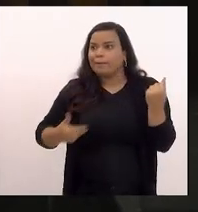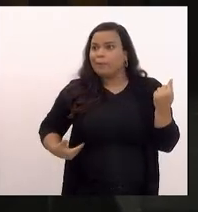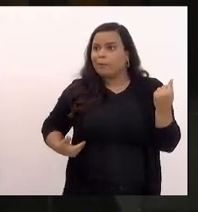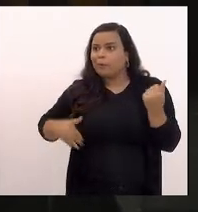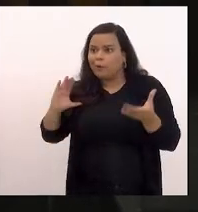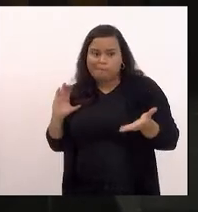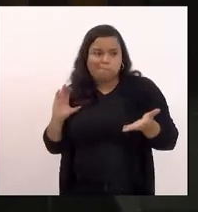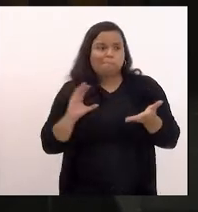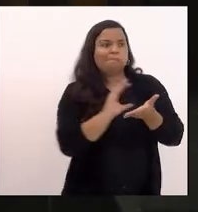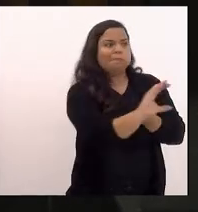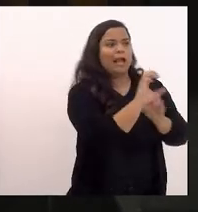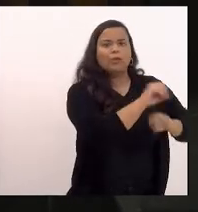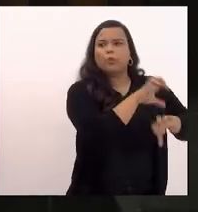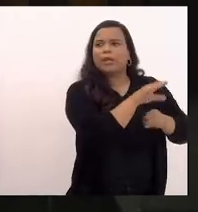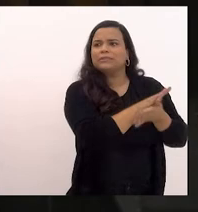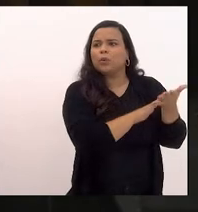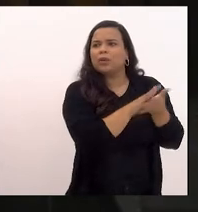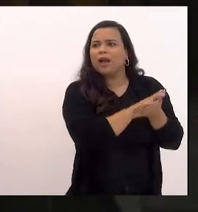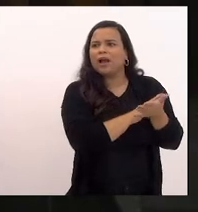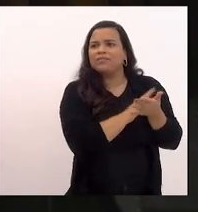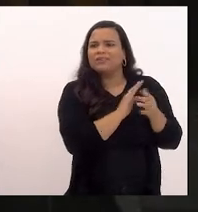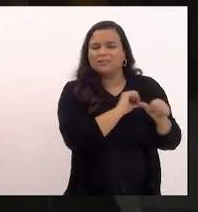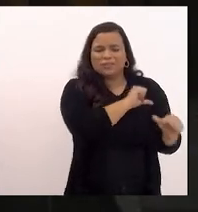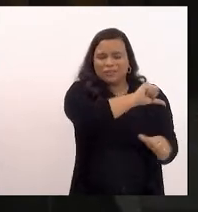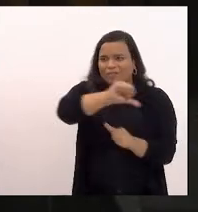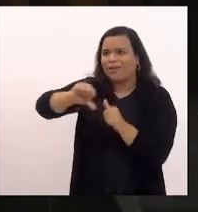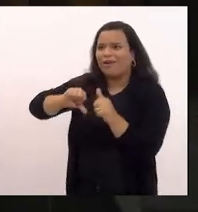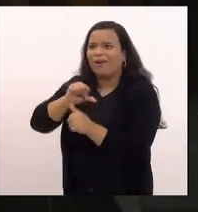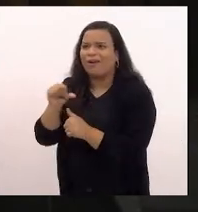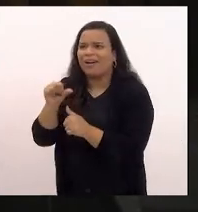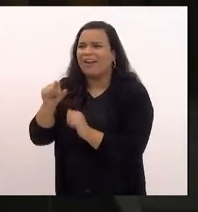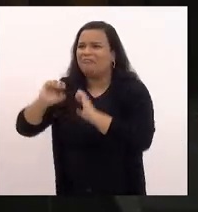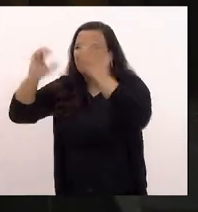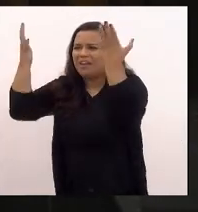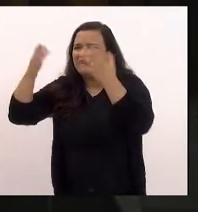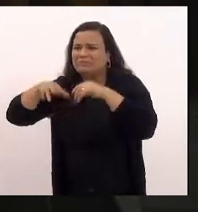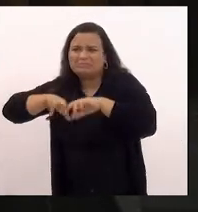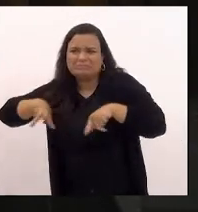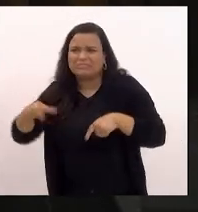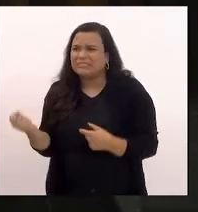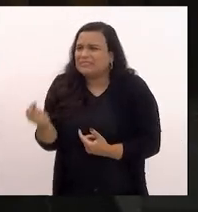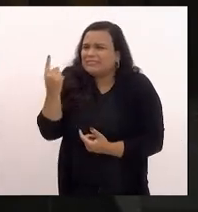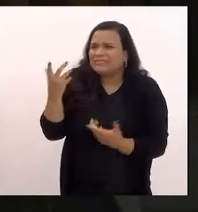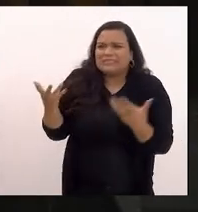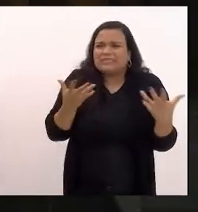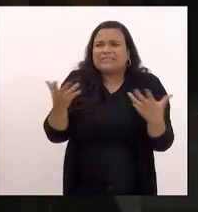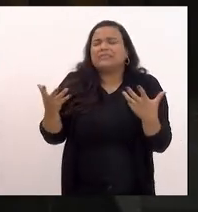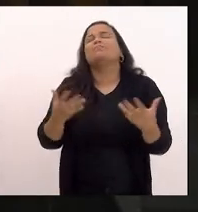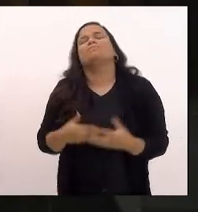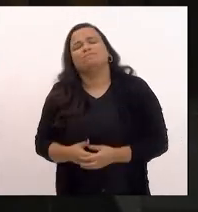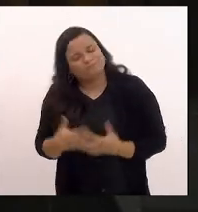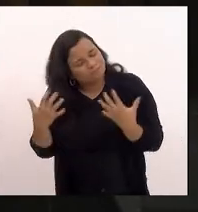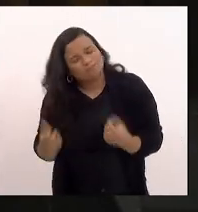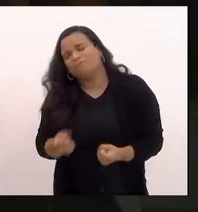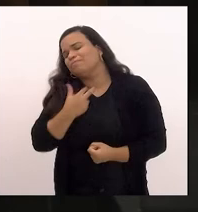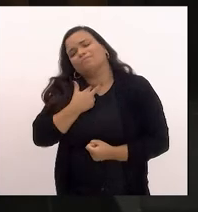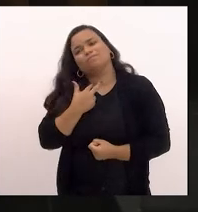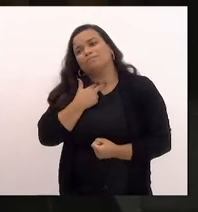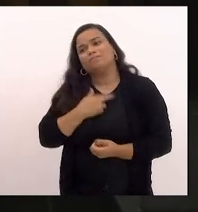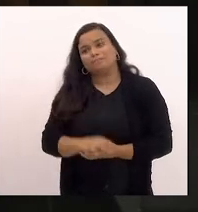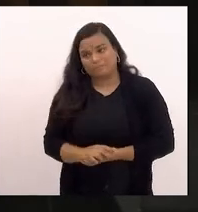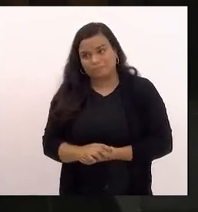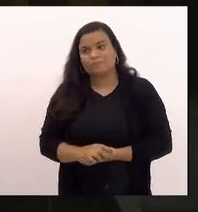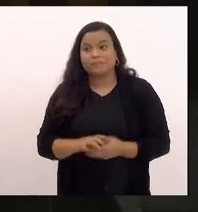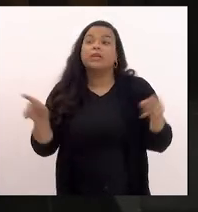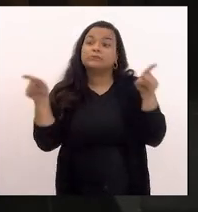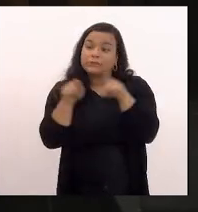mas acabe indo para financiar esse tipo de eventos esse tipo de situação que é absolutamente inaceitável aliás como é inaceitável